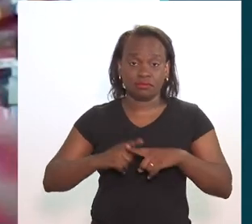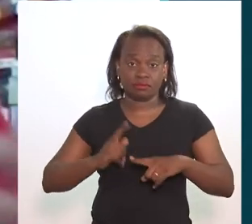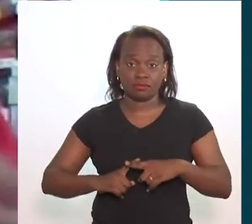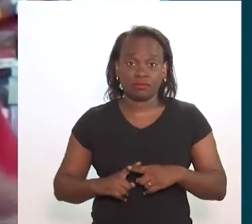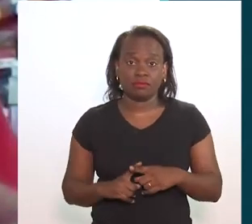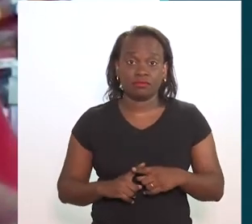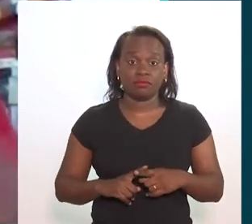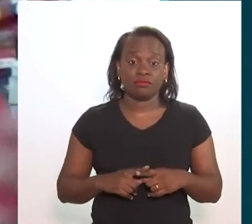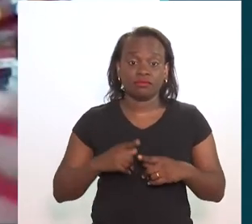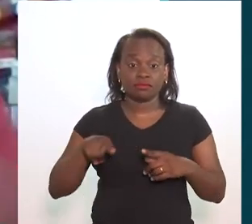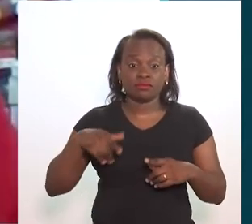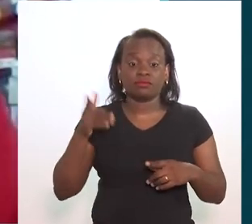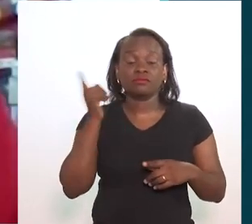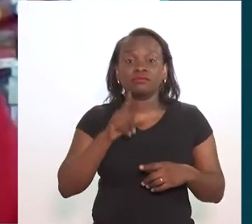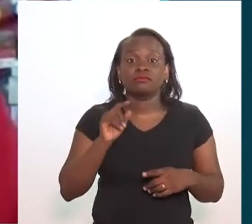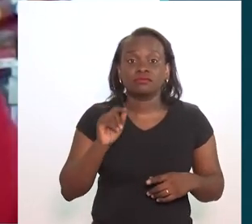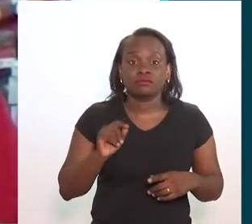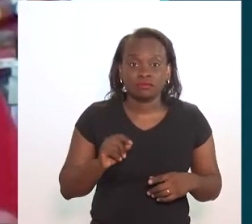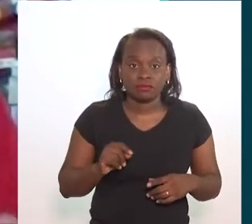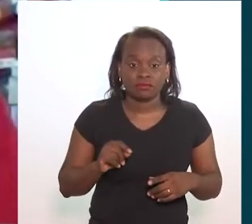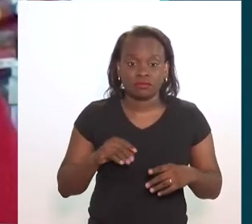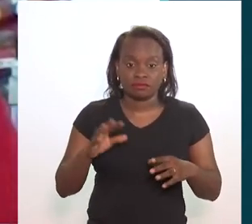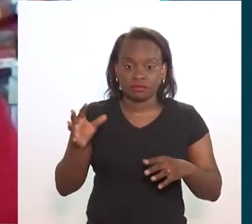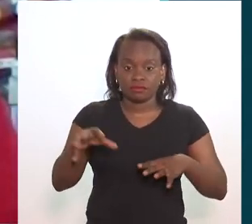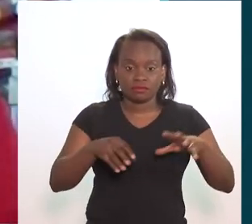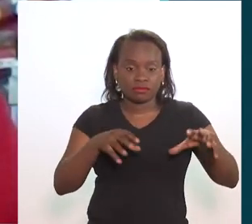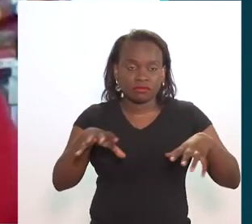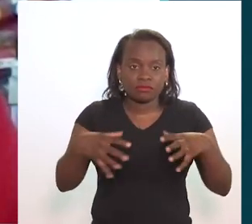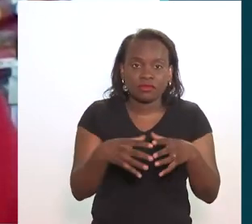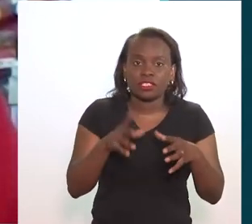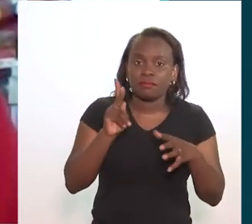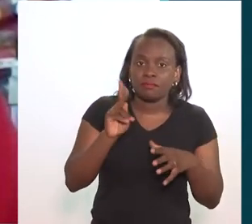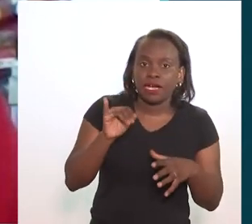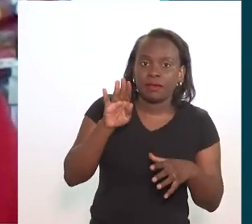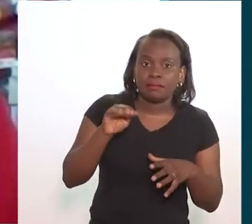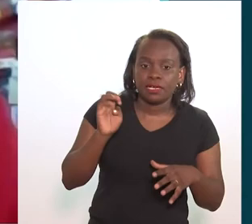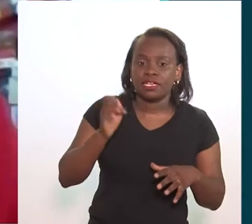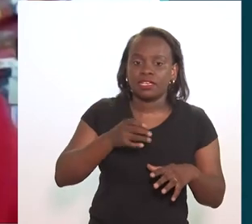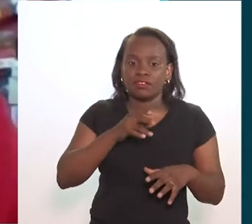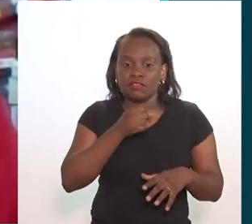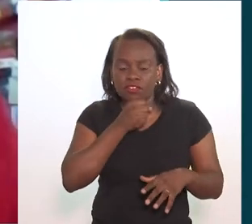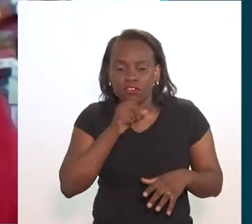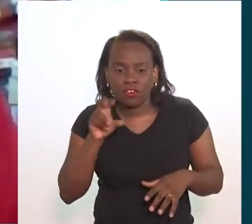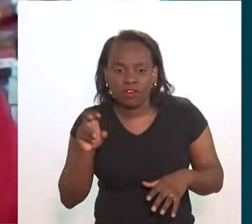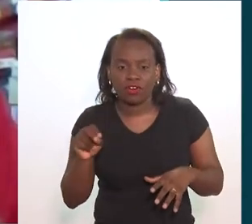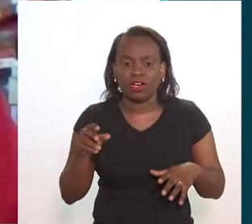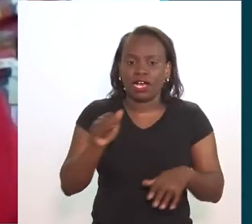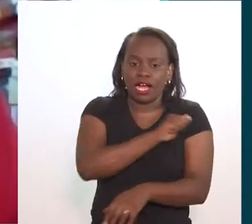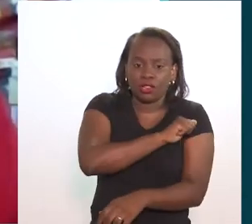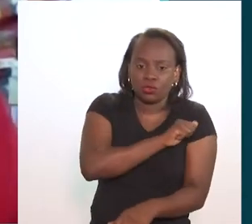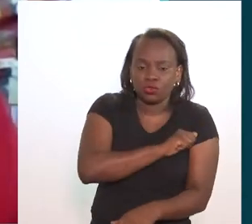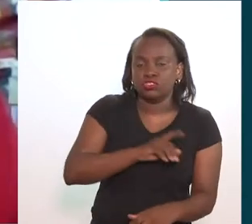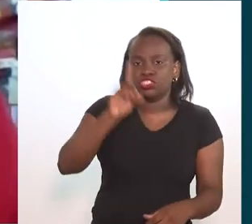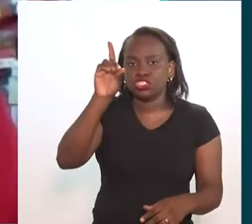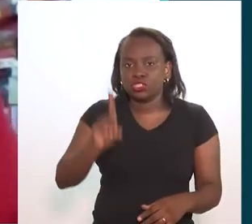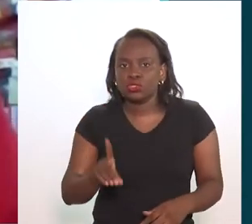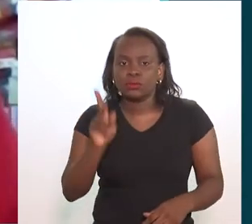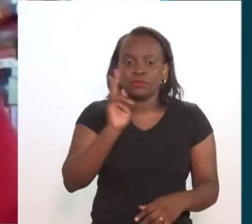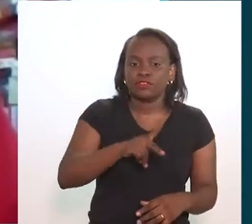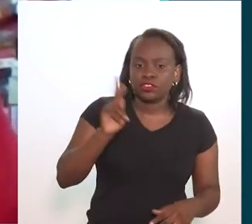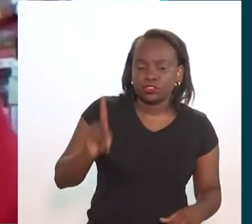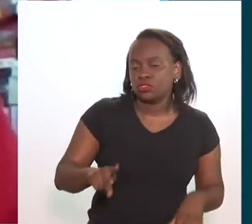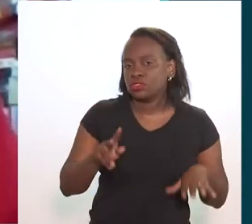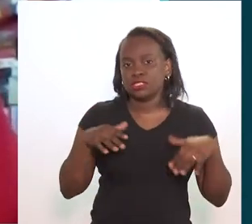experiência de vocês. E foi muito interessante, porque a gente acabou reunindo pais,